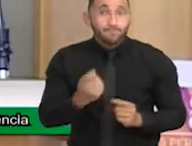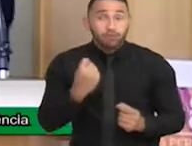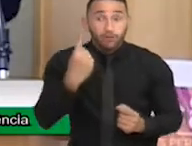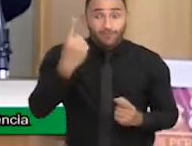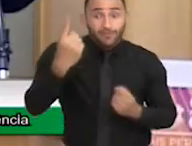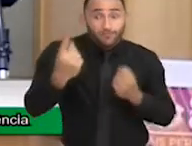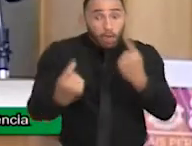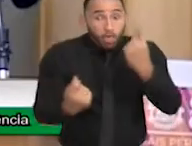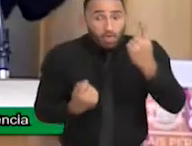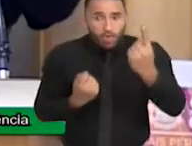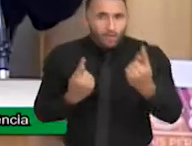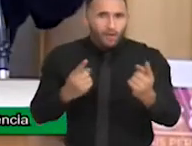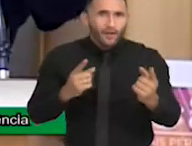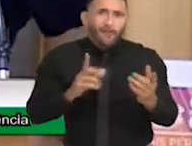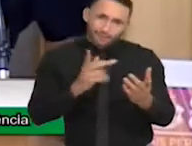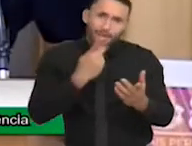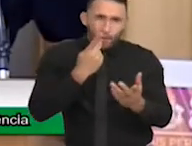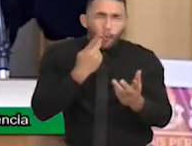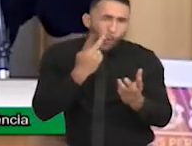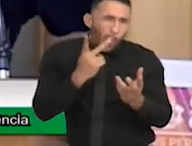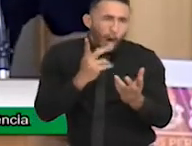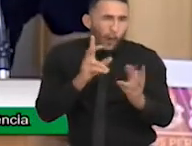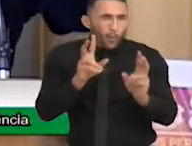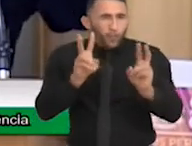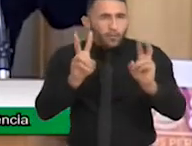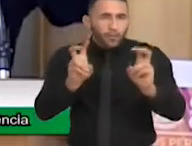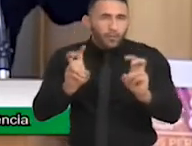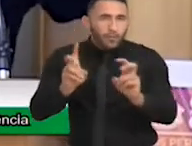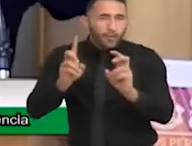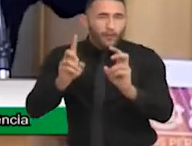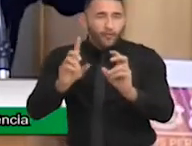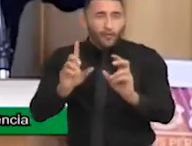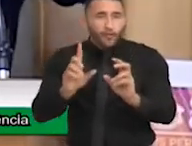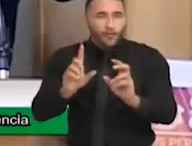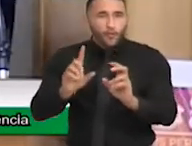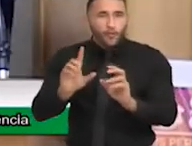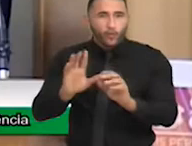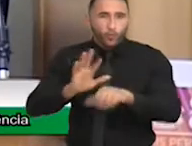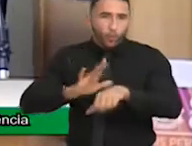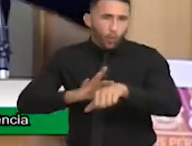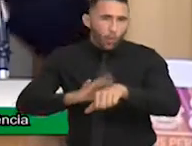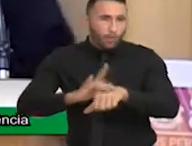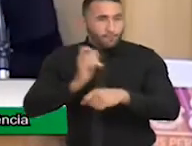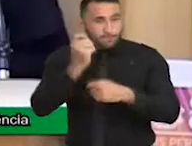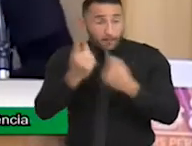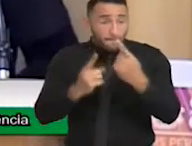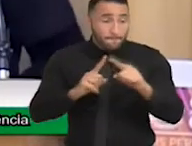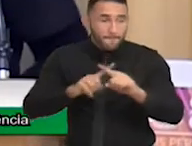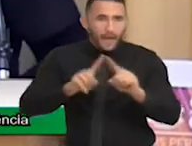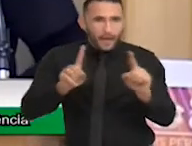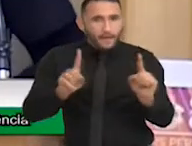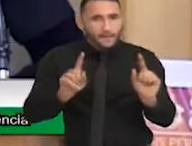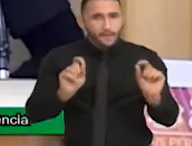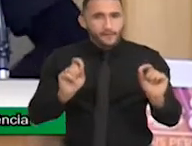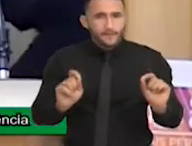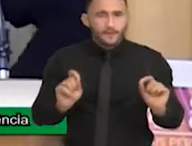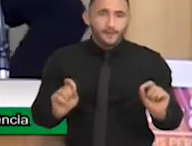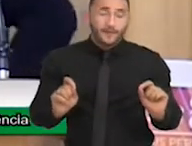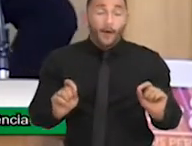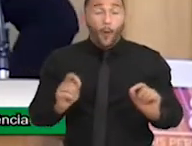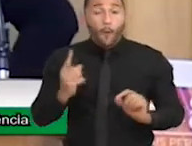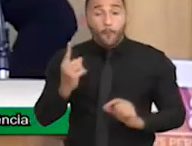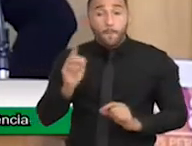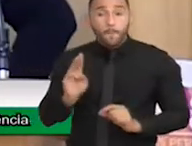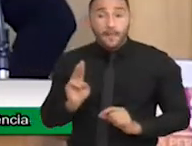gente falou de algumas síndromes raras, mas a gente não está falando de coisa rara. Um bilhão de pessoas no